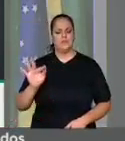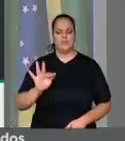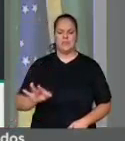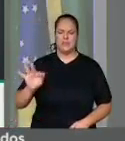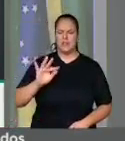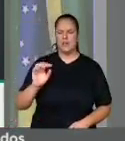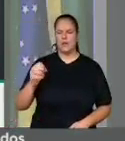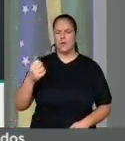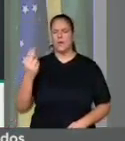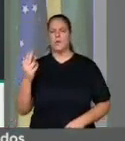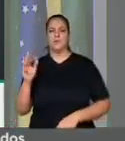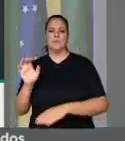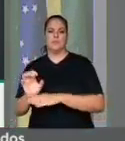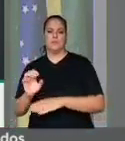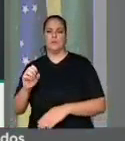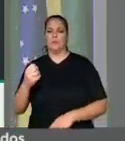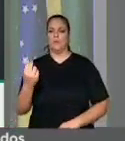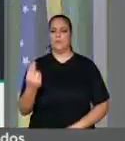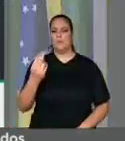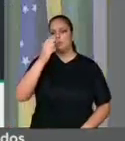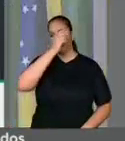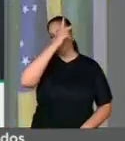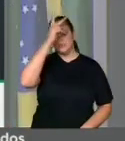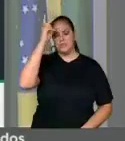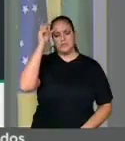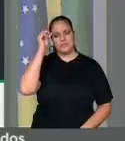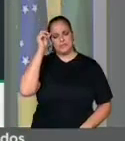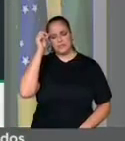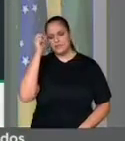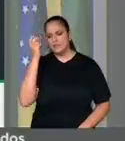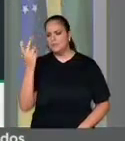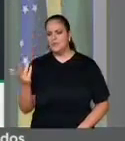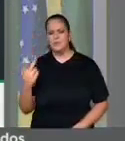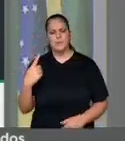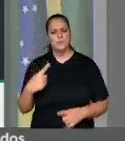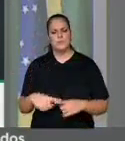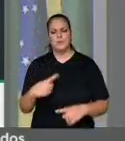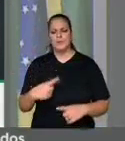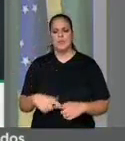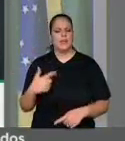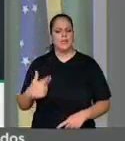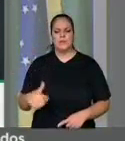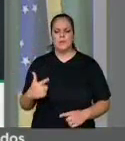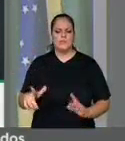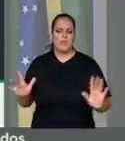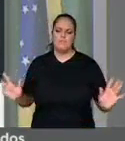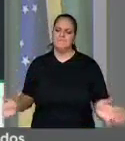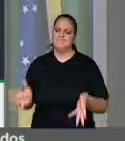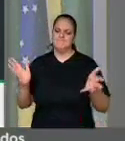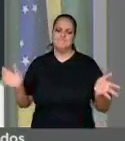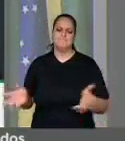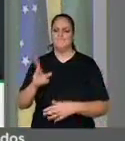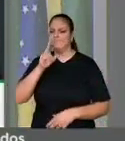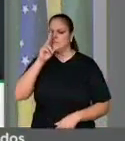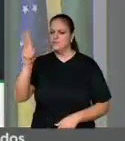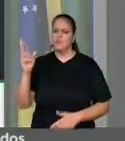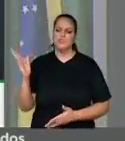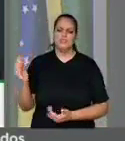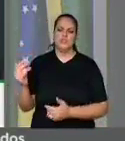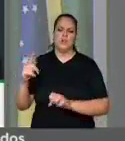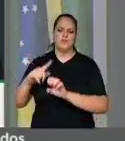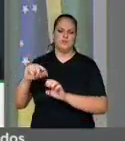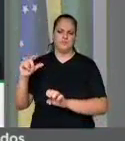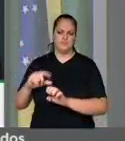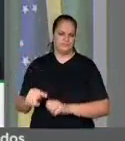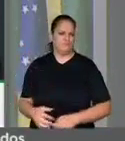estaduais, as prefeituras municipais, não fomentam o empreendedorismo jovem? Eu tenho um grande amigo